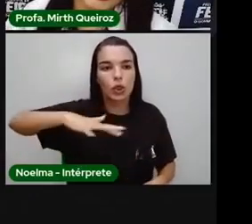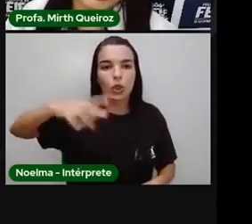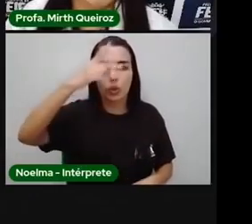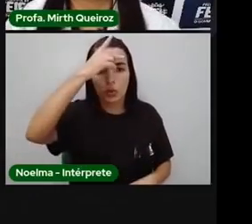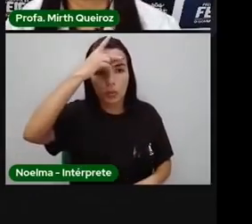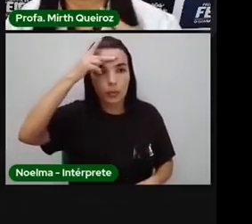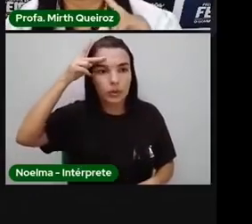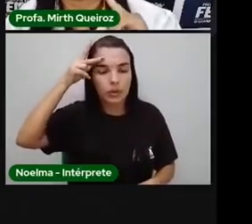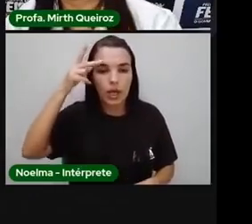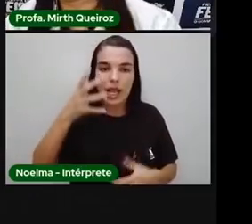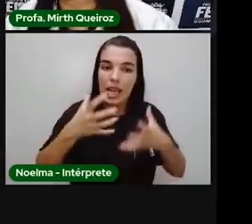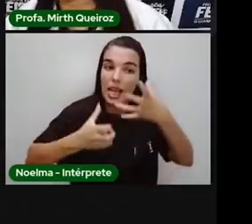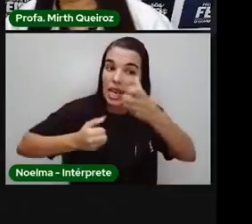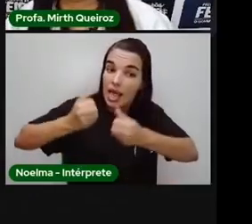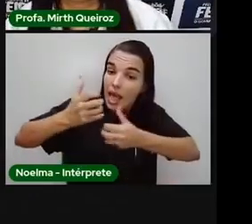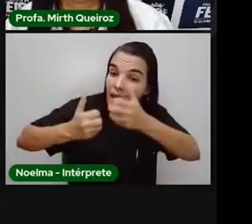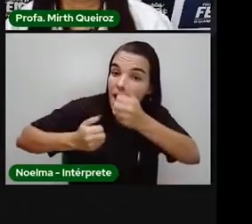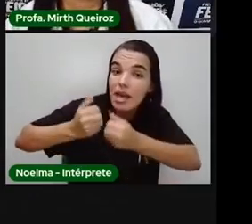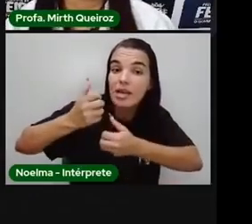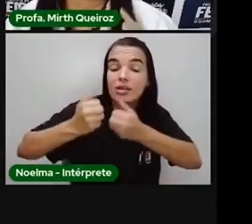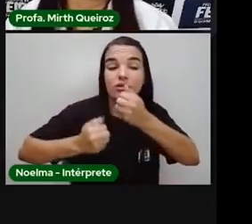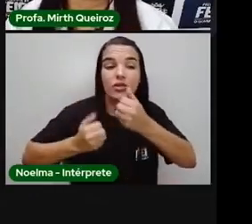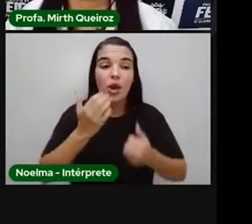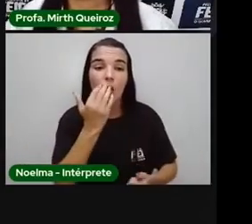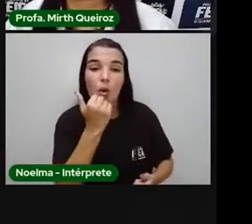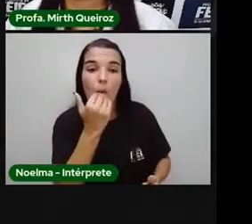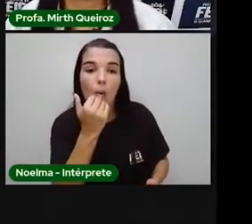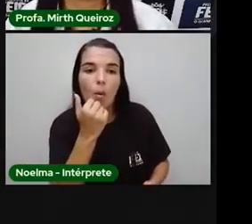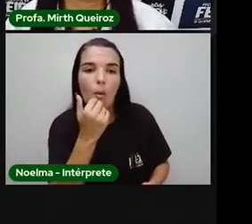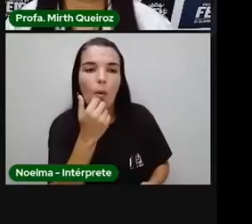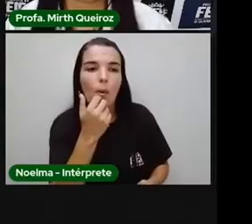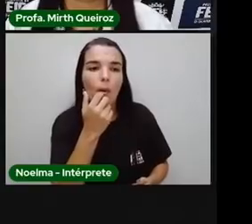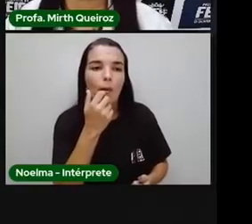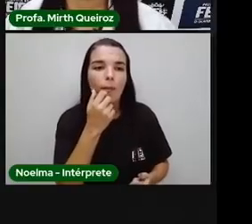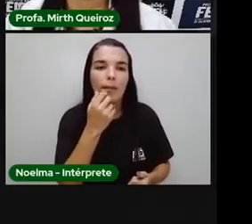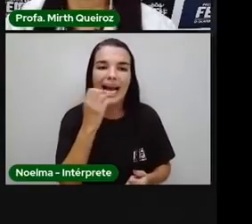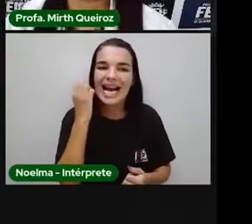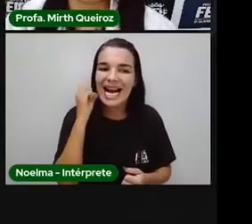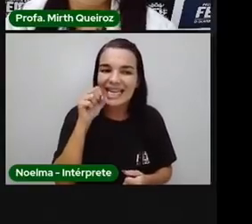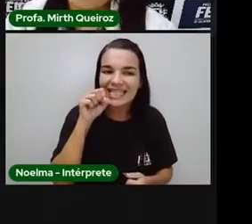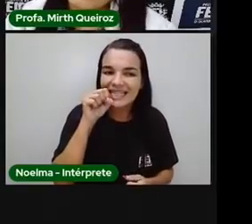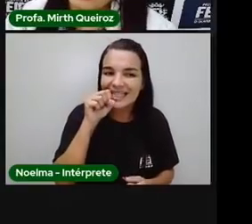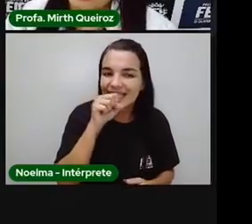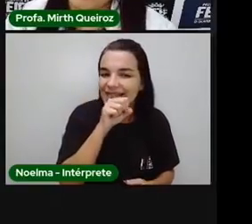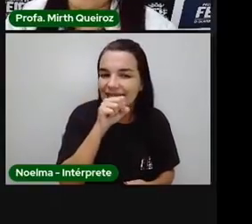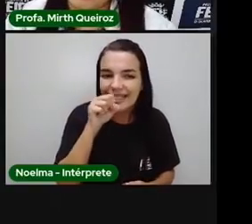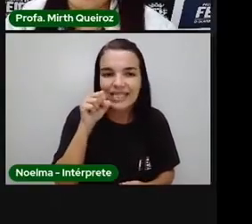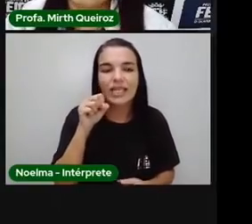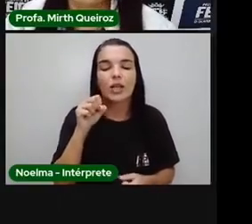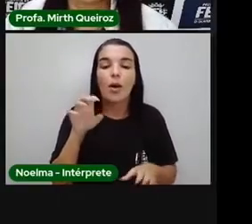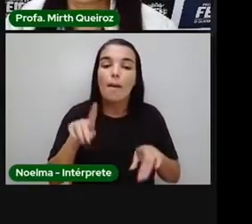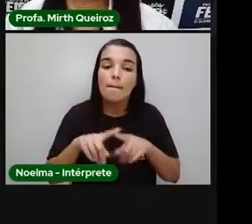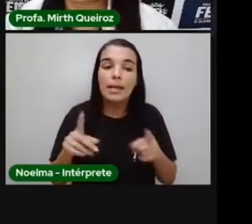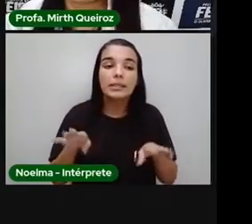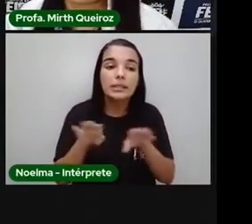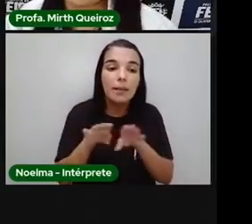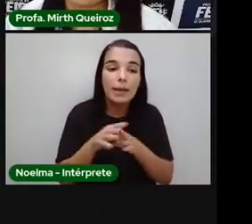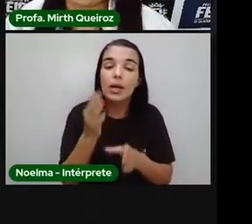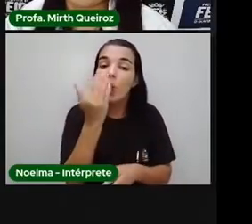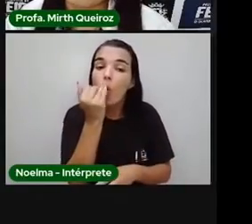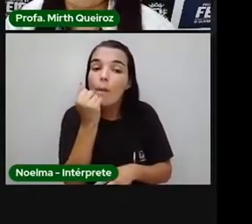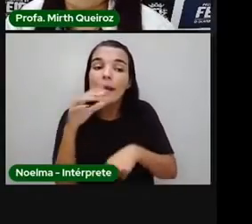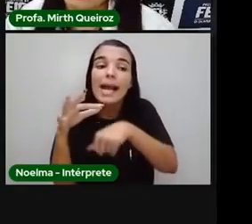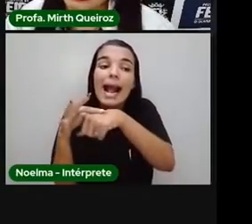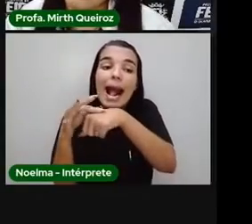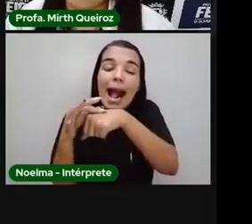leite, a gente come verduras, legumes, frutas, mas a gente também come carne. Então, nós temos